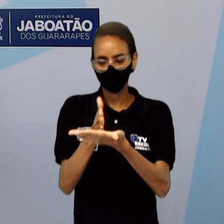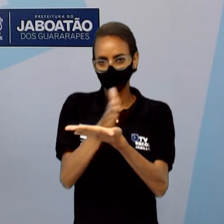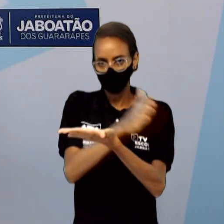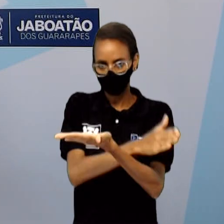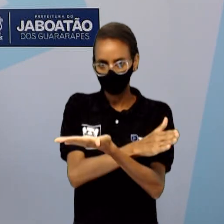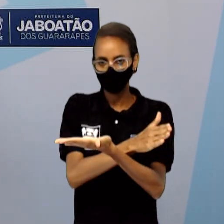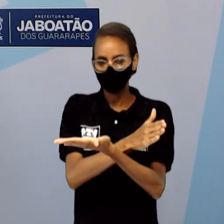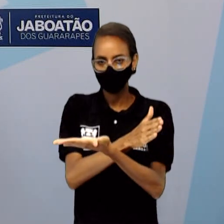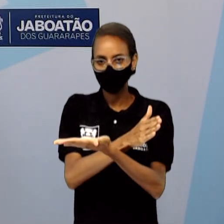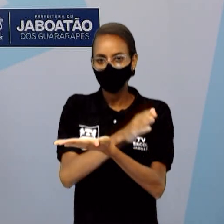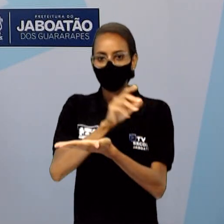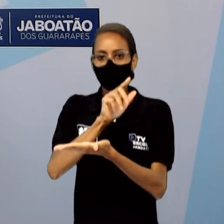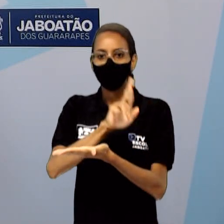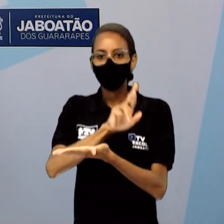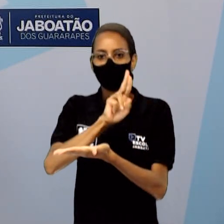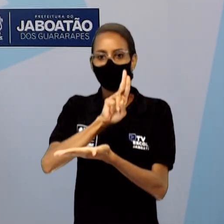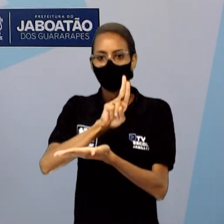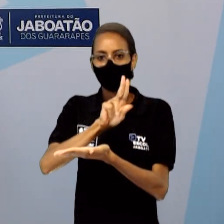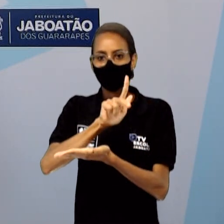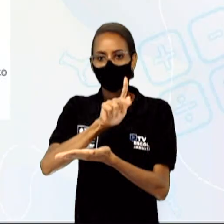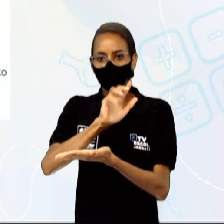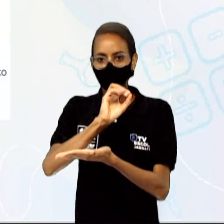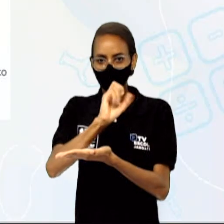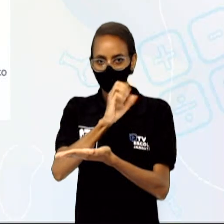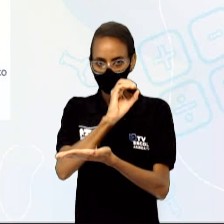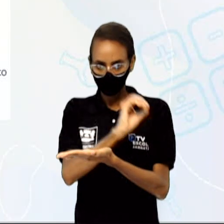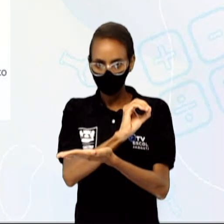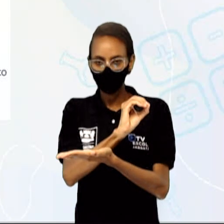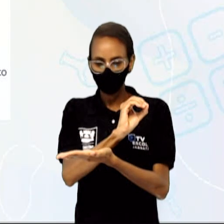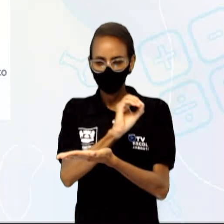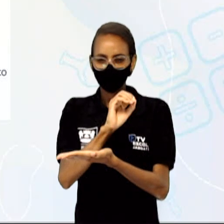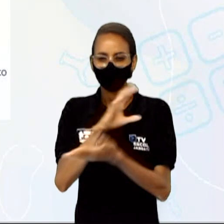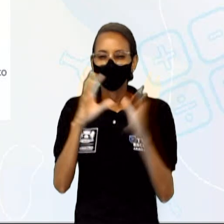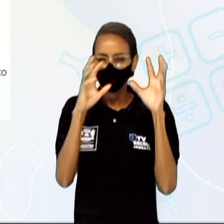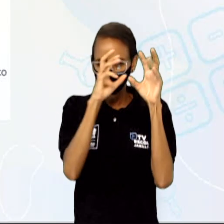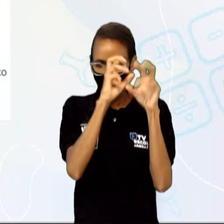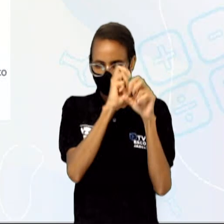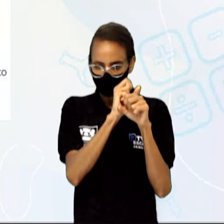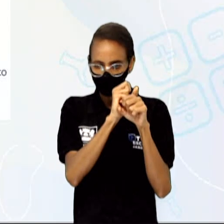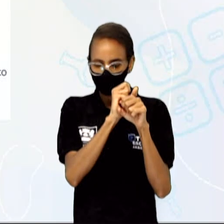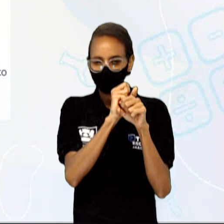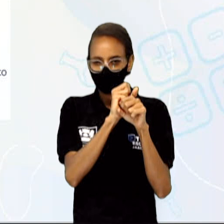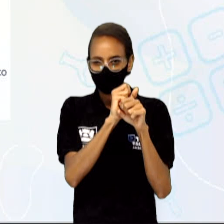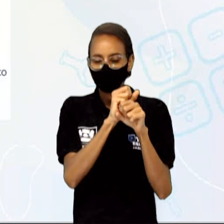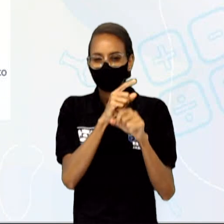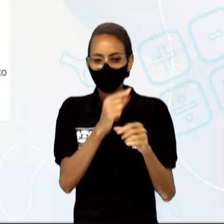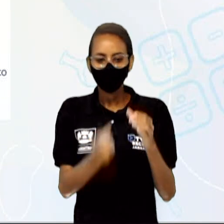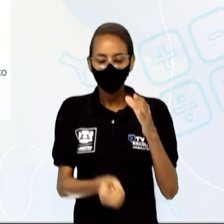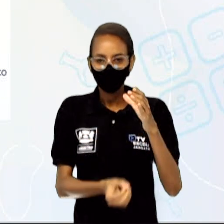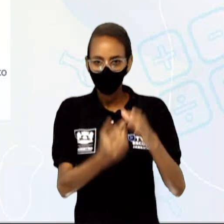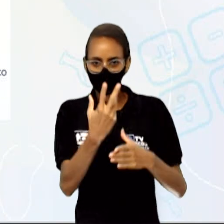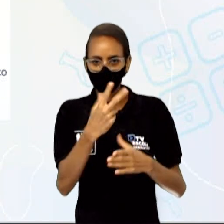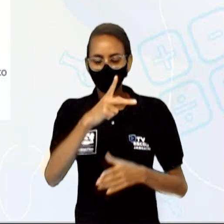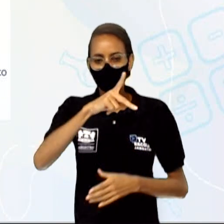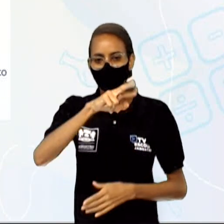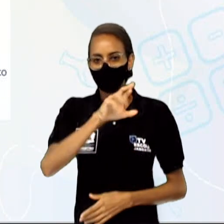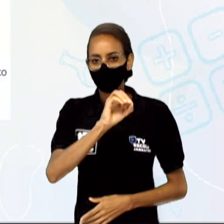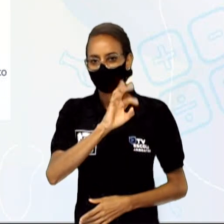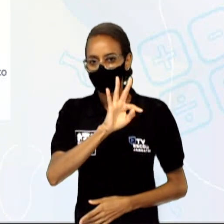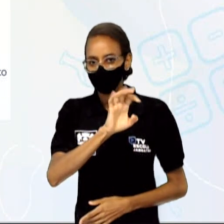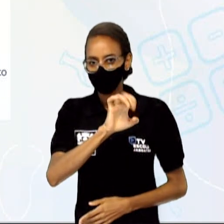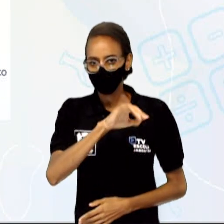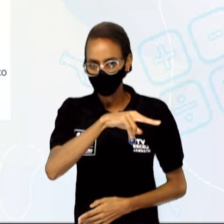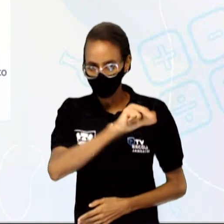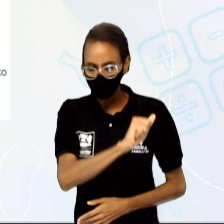retículo endoplasmático rugoso, essa parte mais escura que pode ser vista aí, que está relacionada à produção de proteínas, e o retículo